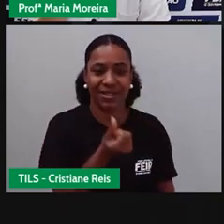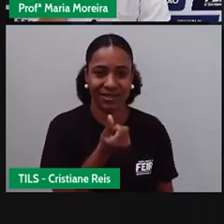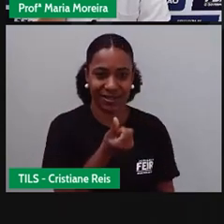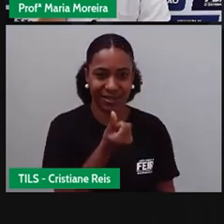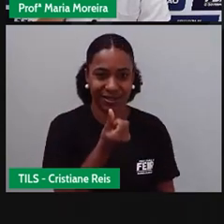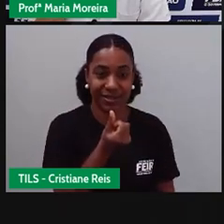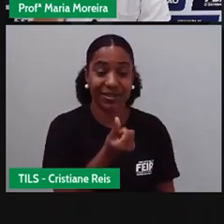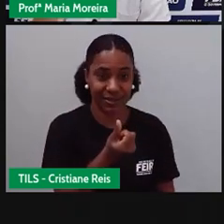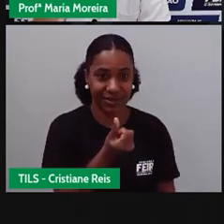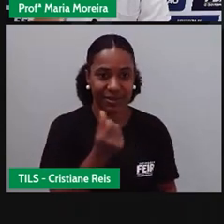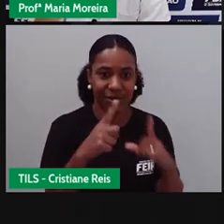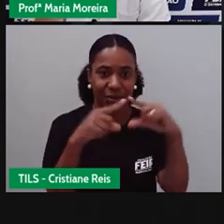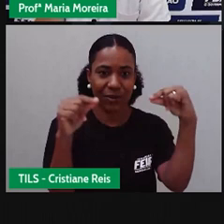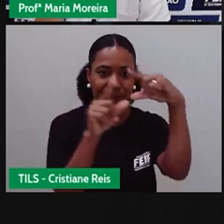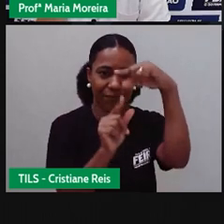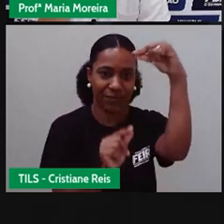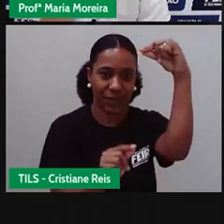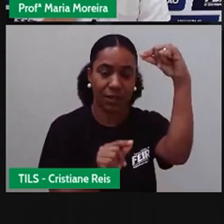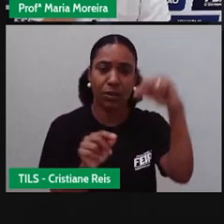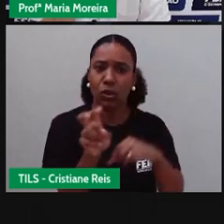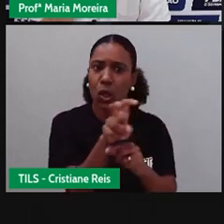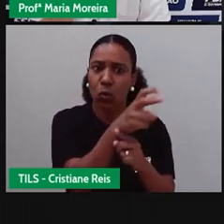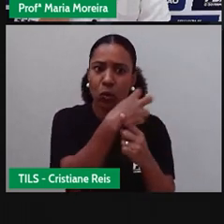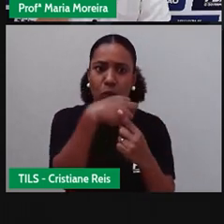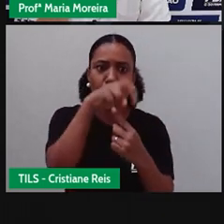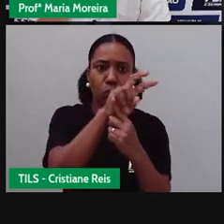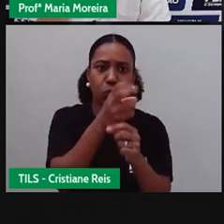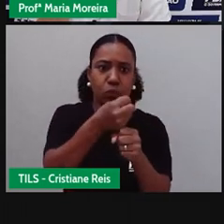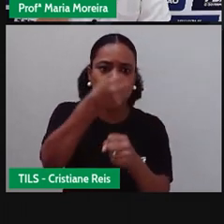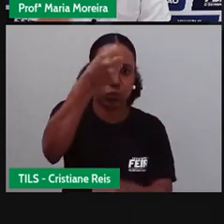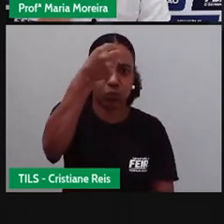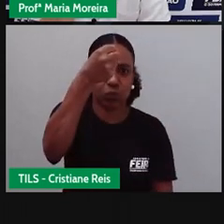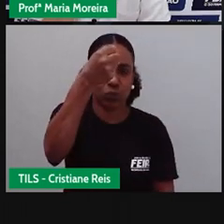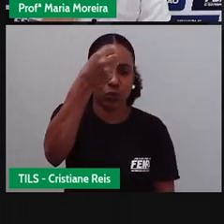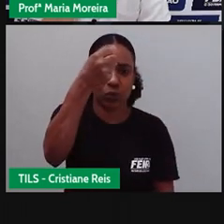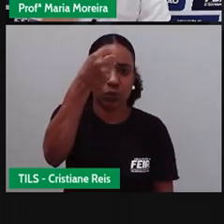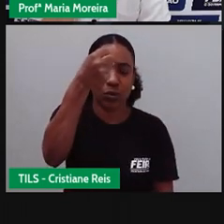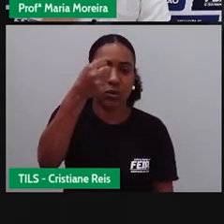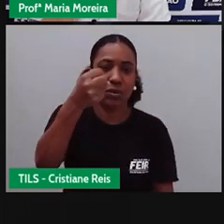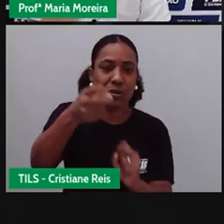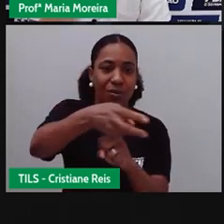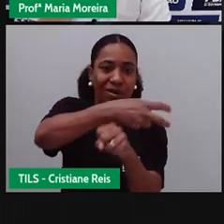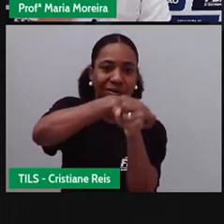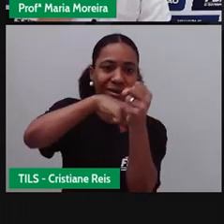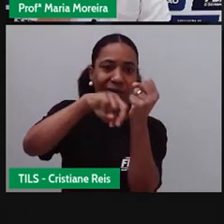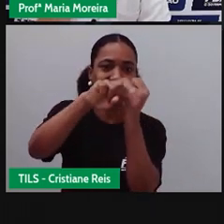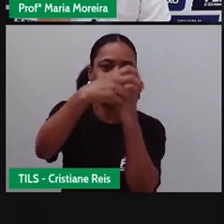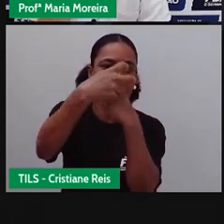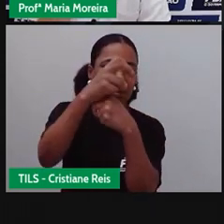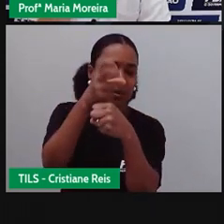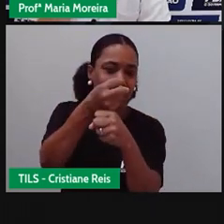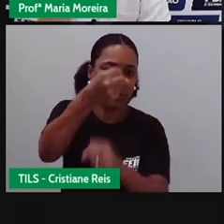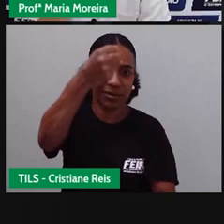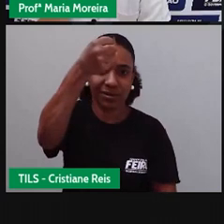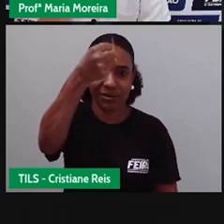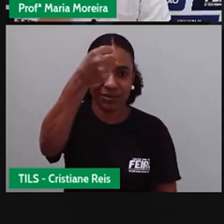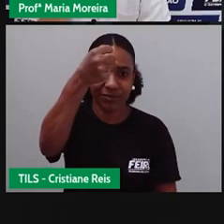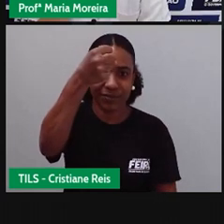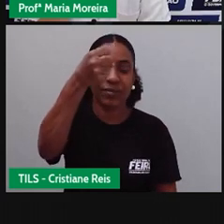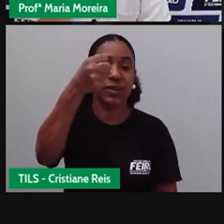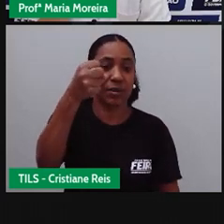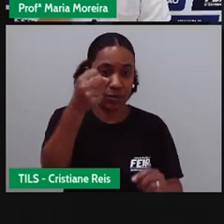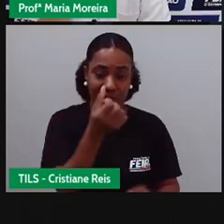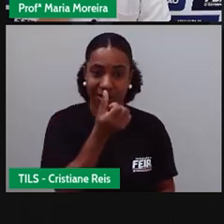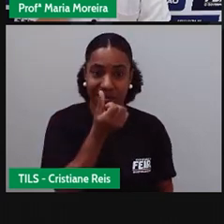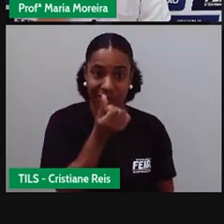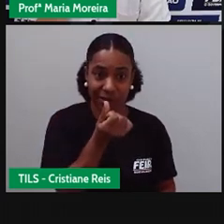pontas. Com uma serpente e um bastão no centro. Olha que é esse desenho aí. Que é o quê? A estrela de seis